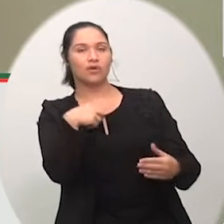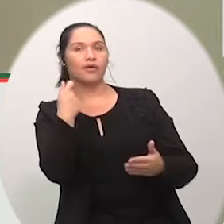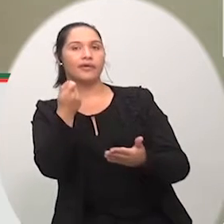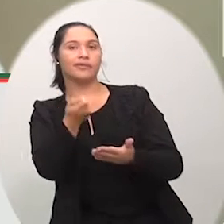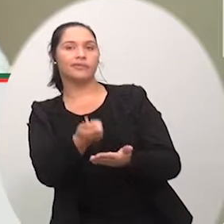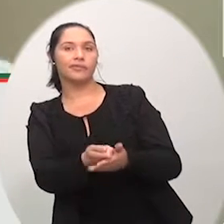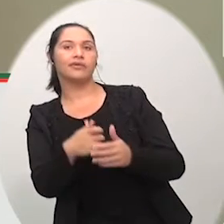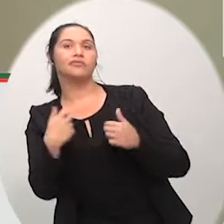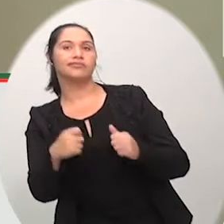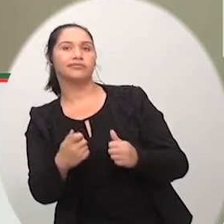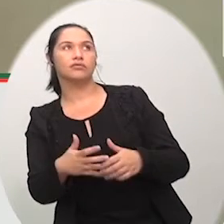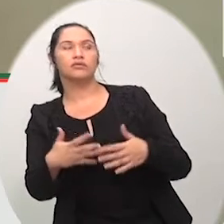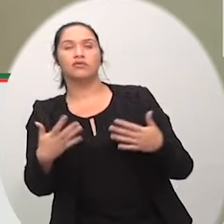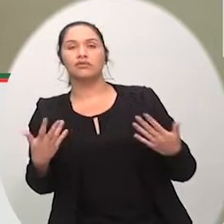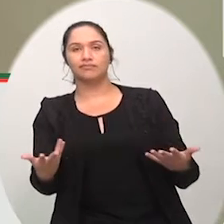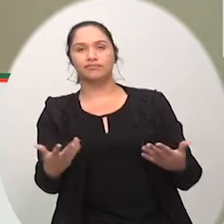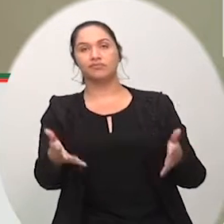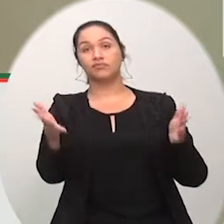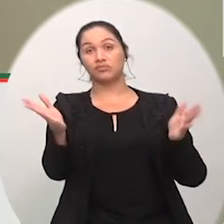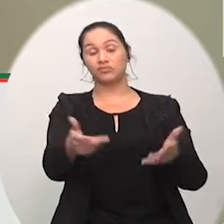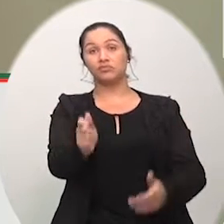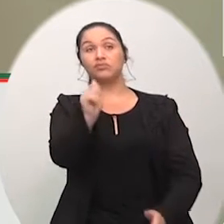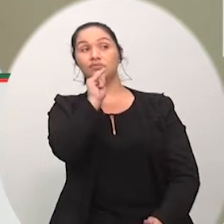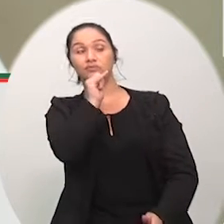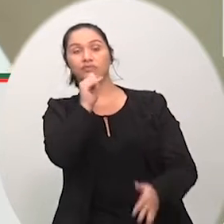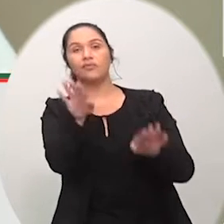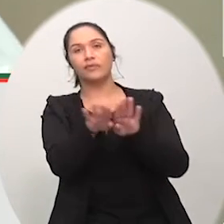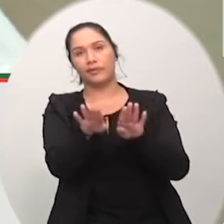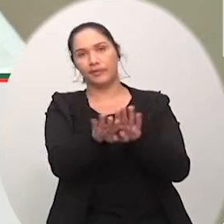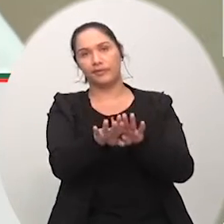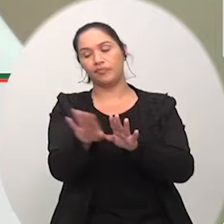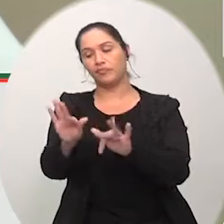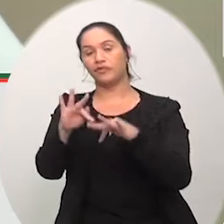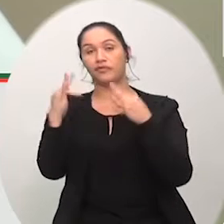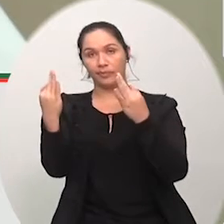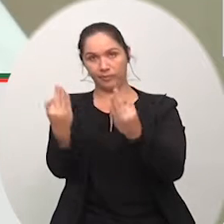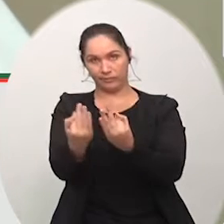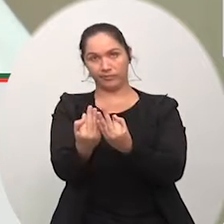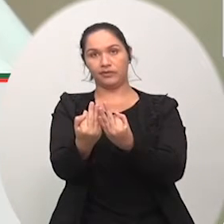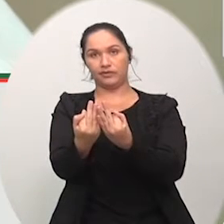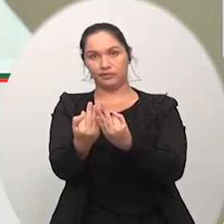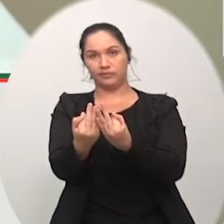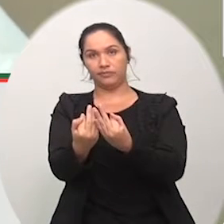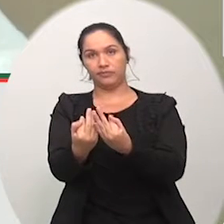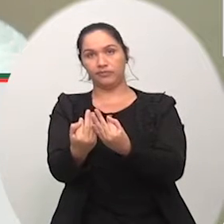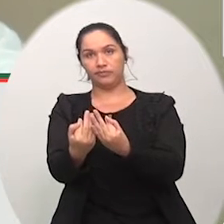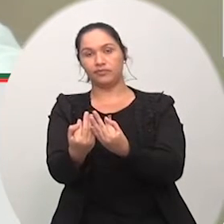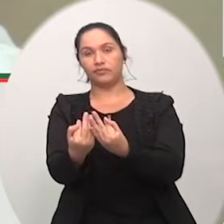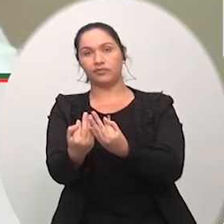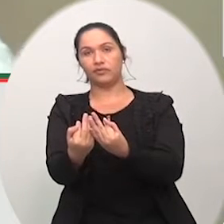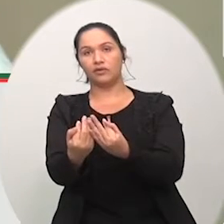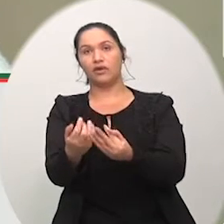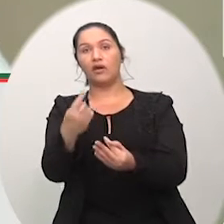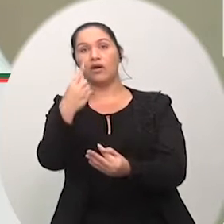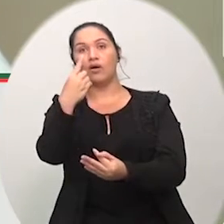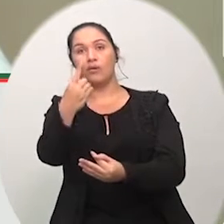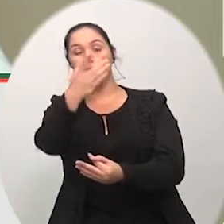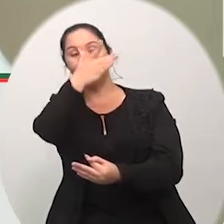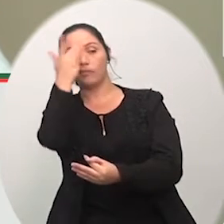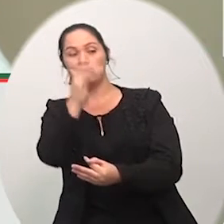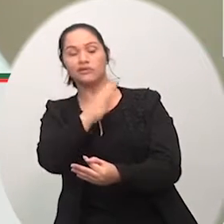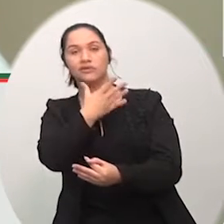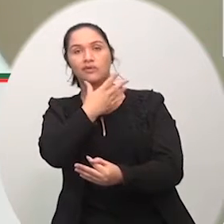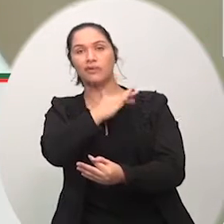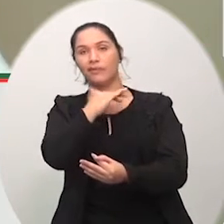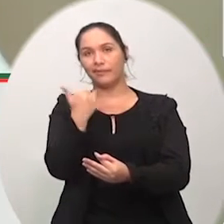Agora tem um exemplo, nós temos um exemplo de uma família, que agora veio a falecer uma pessoa, como ele foi